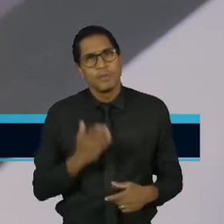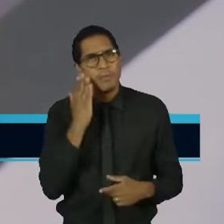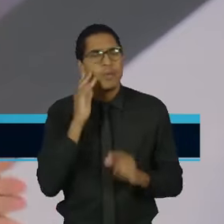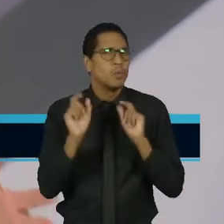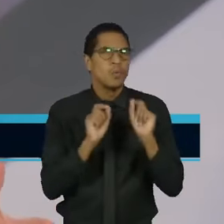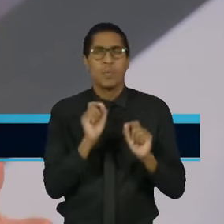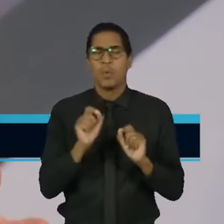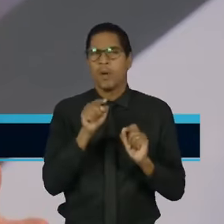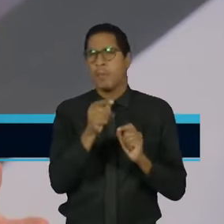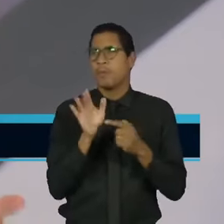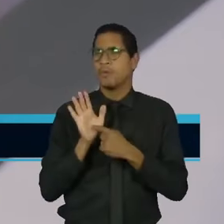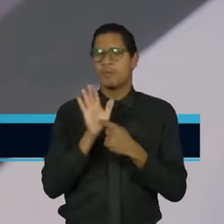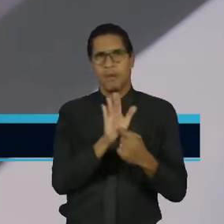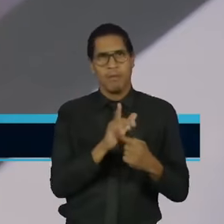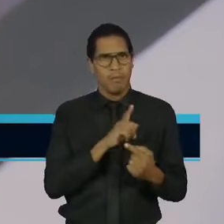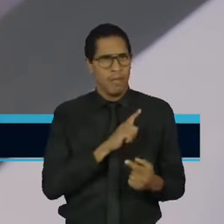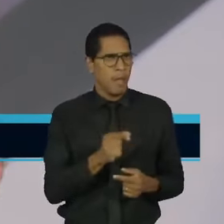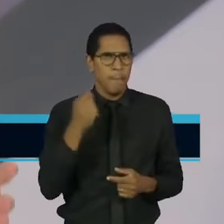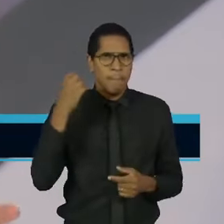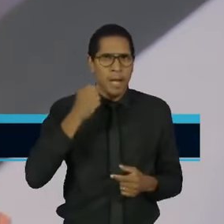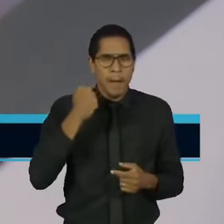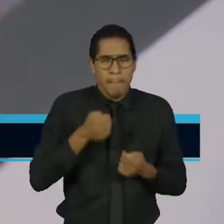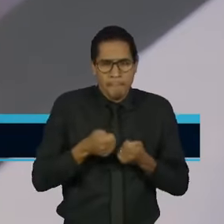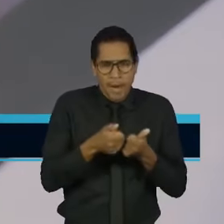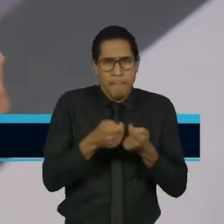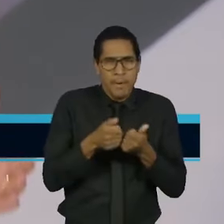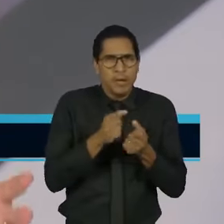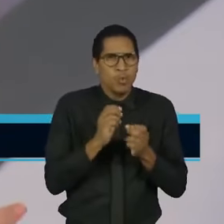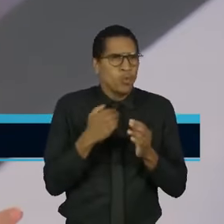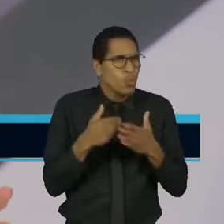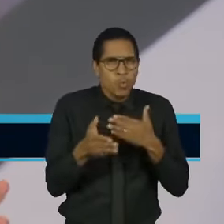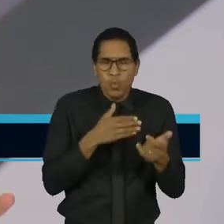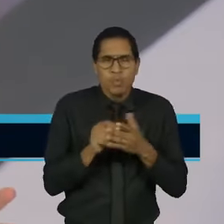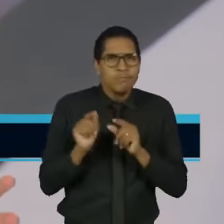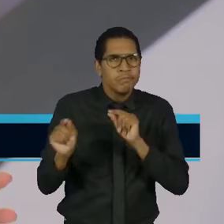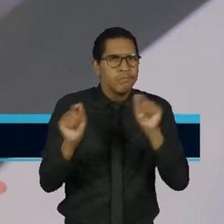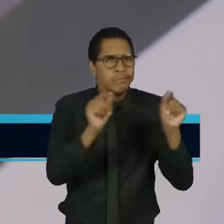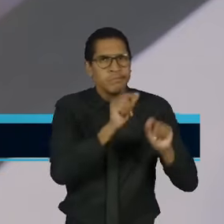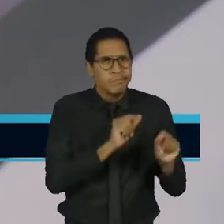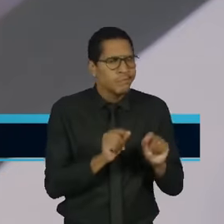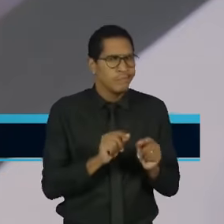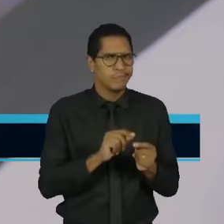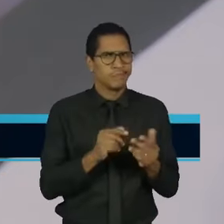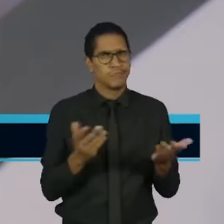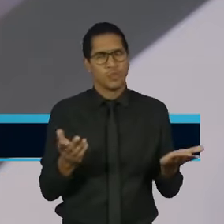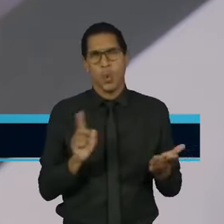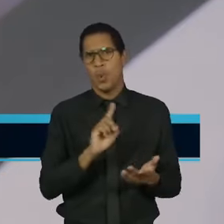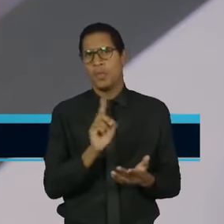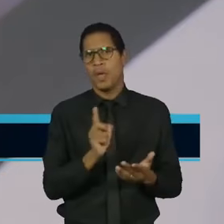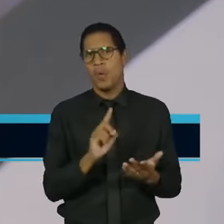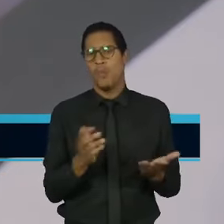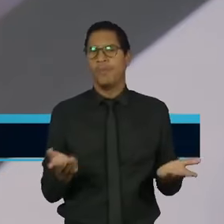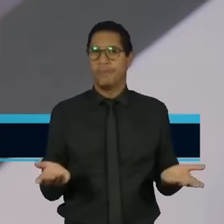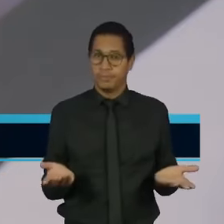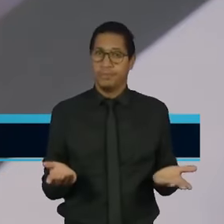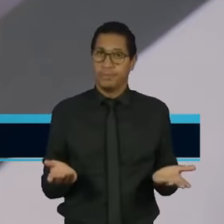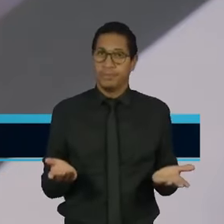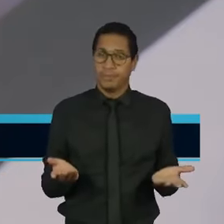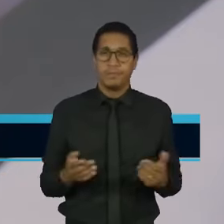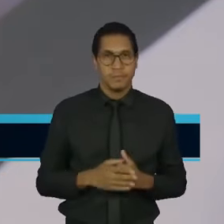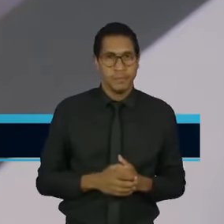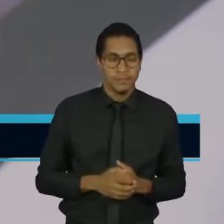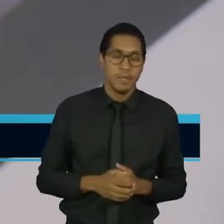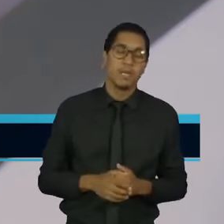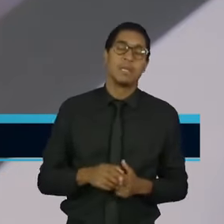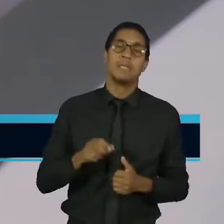ele quer dar. É o fim de todo e qualquer benefício setorial, de subsídios, etc? É uma política a ser adotada. Lembrando que